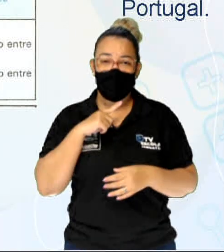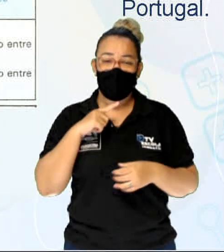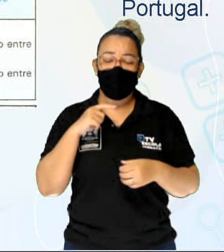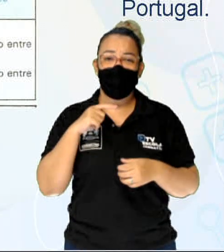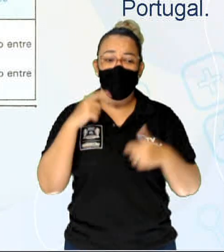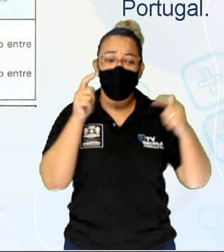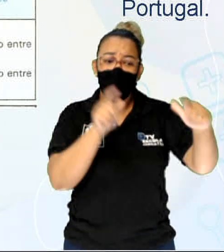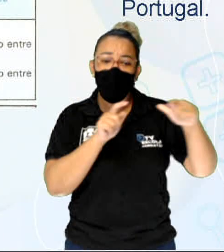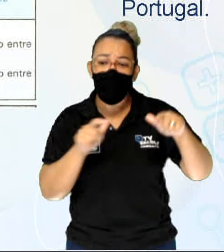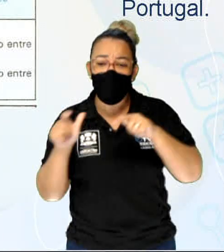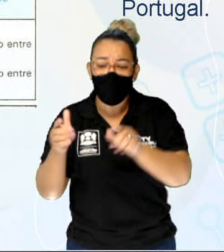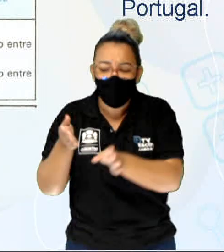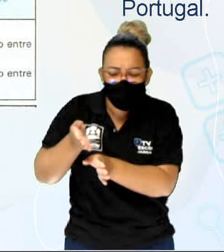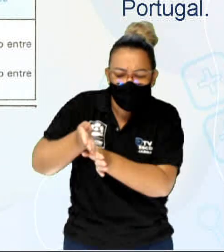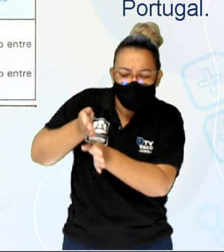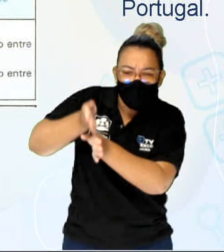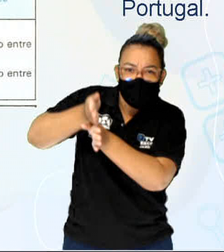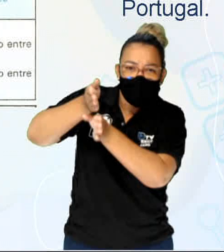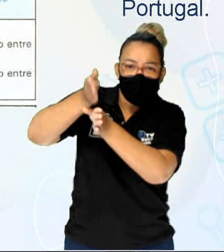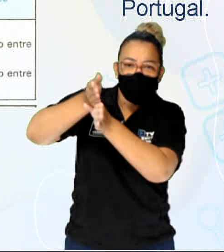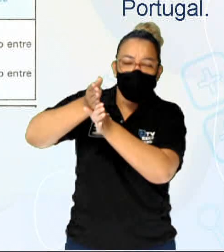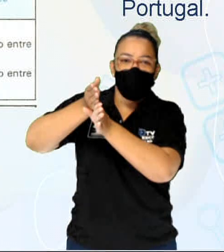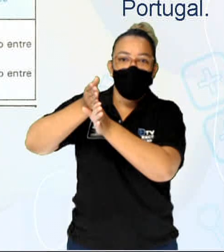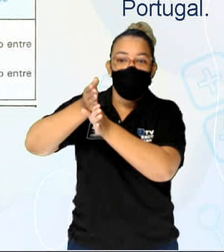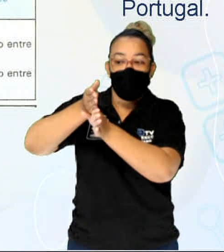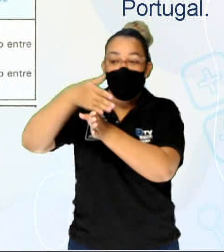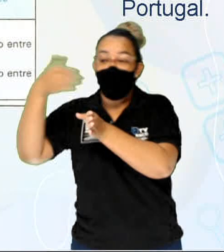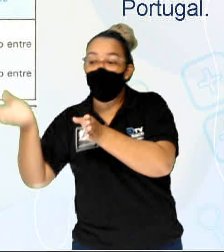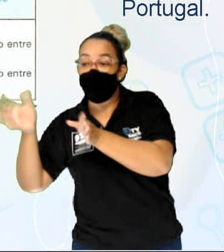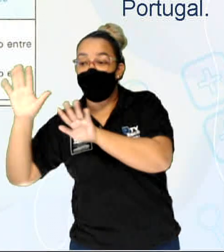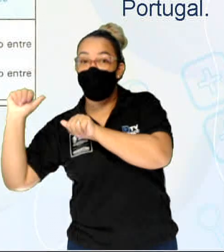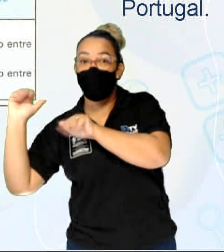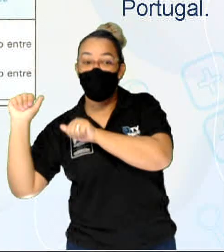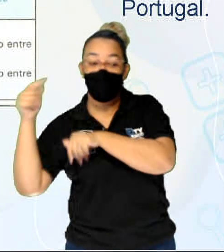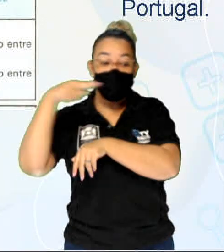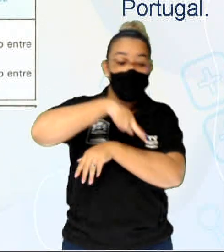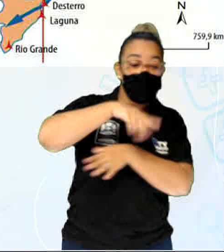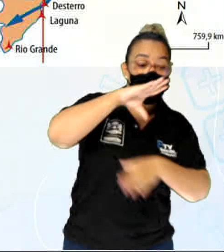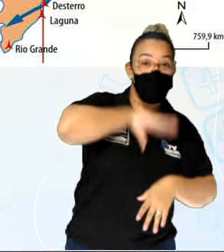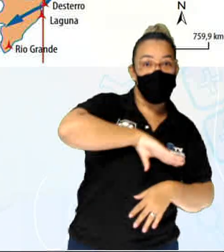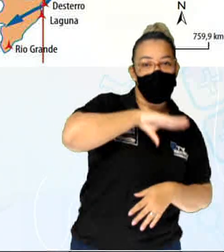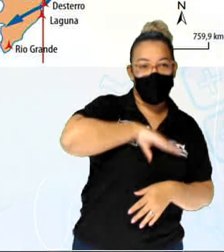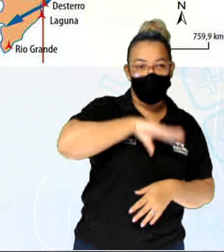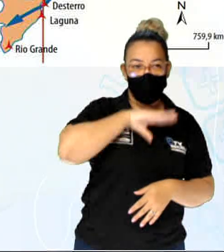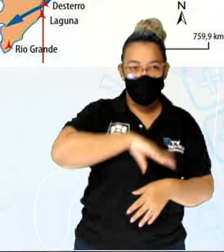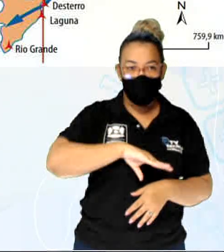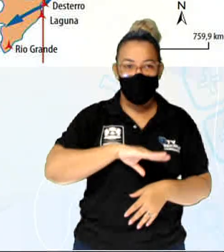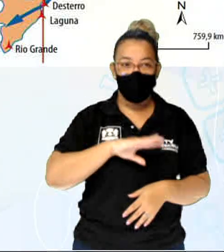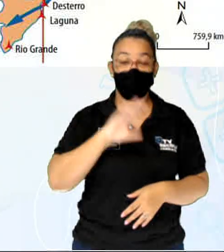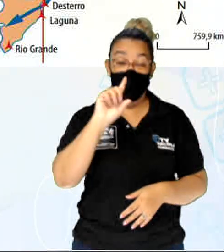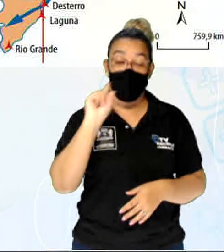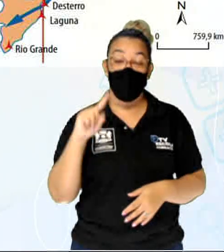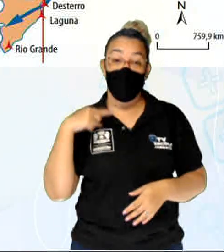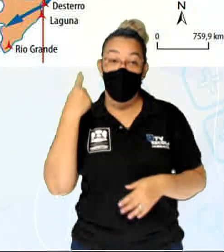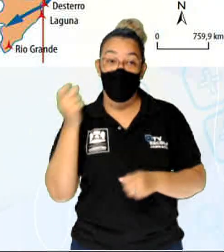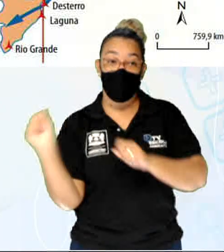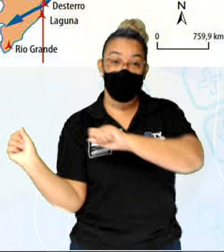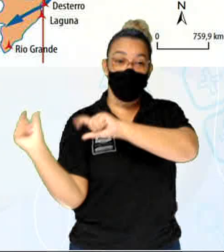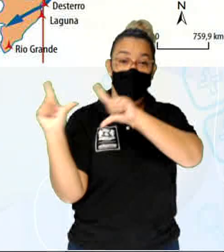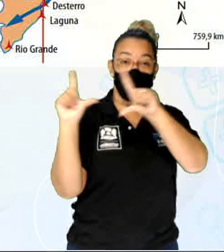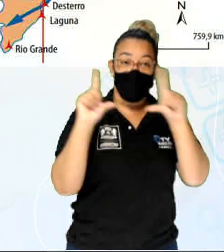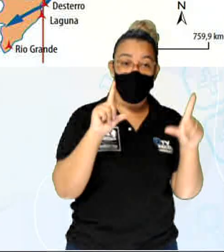eram regiões que ficavam fronteiriças entre o território da Espanha e o território português. Mais para adiante, nós temos o famoso